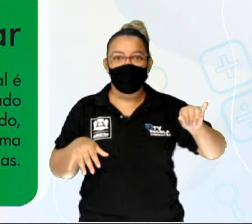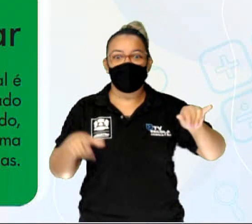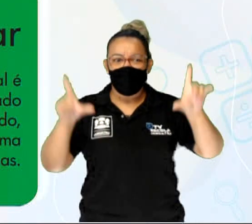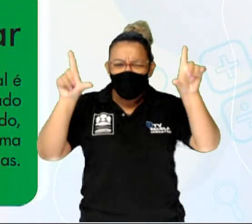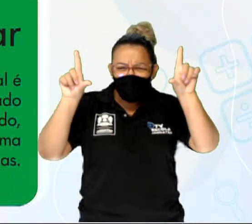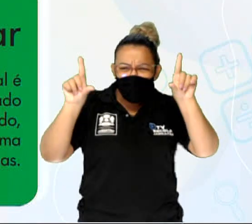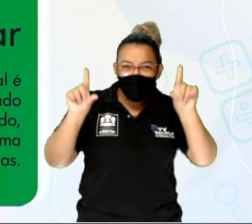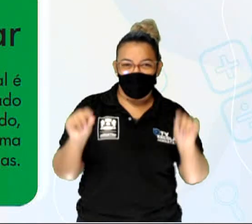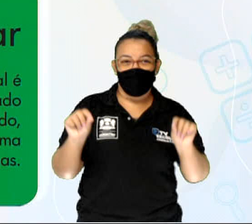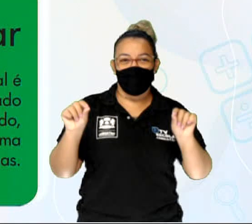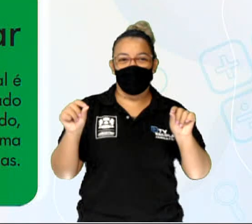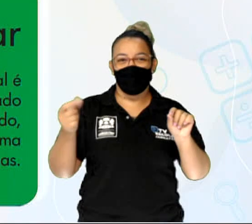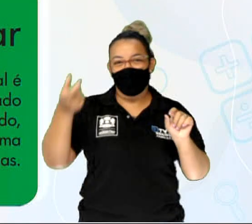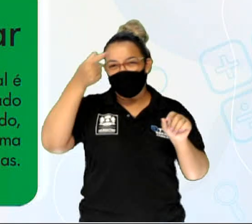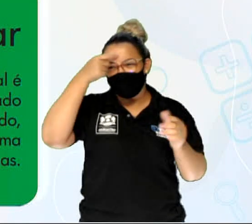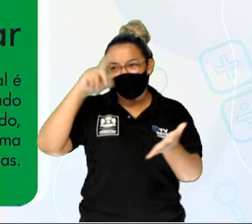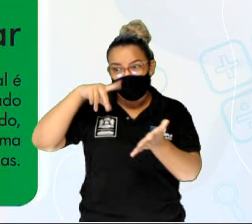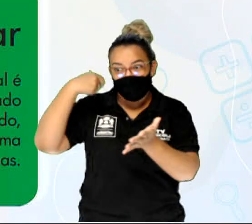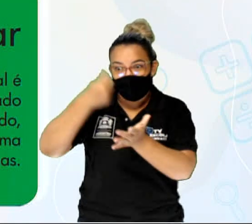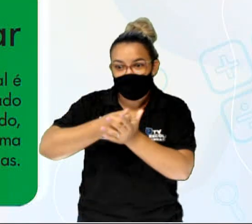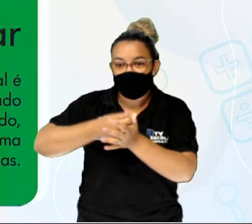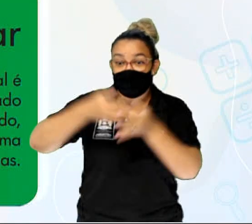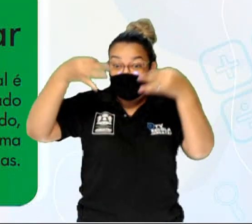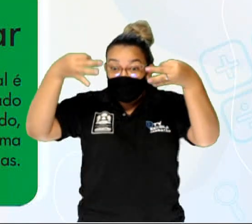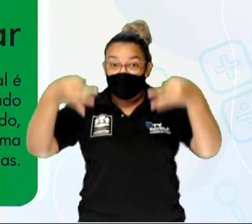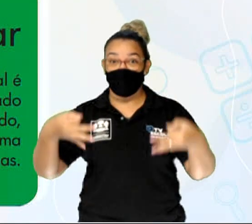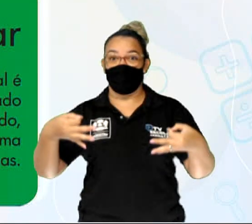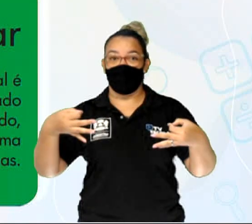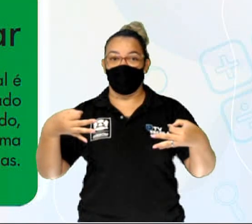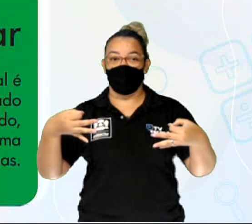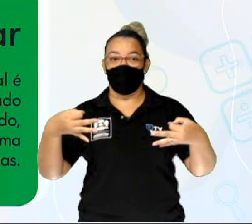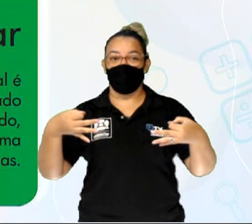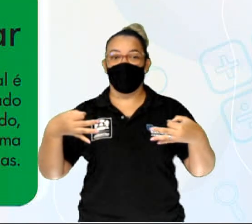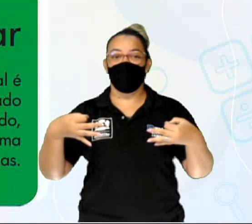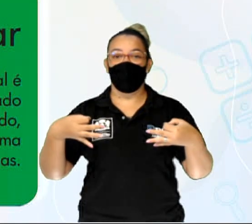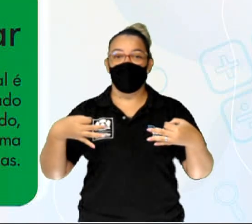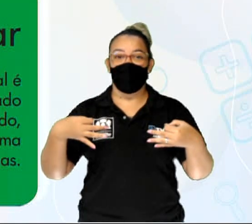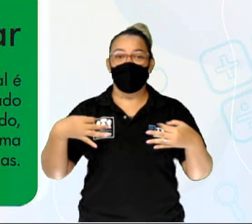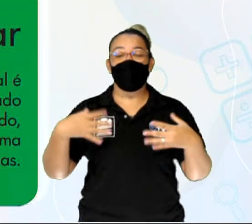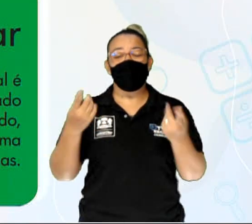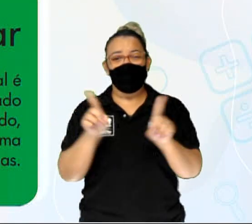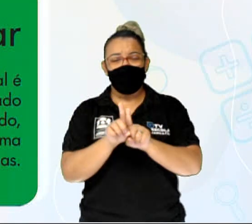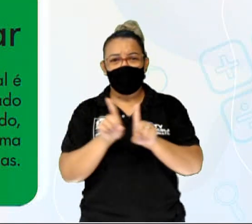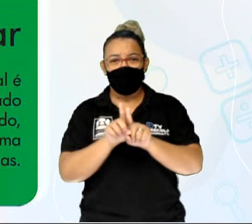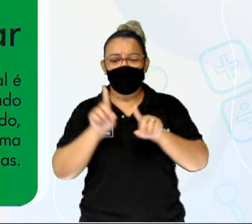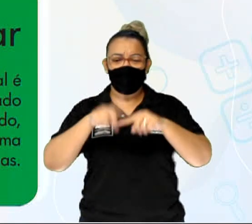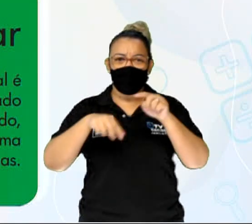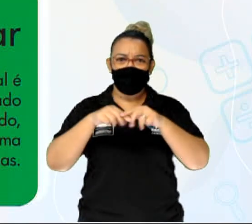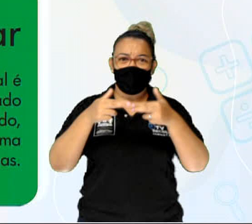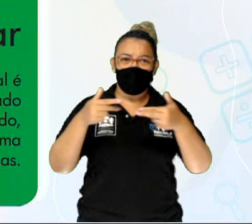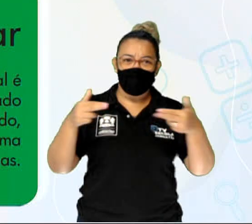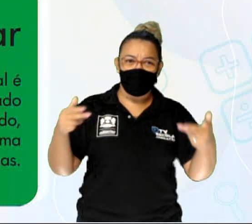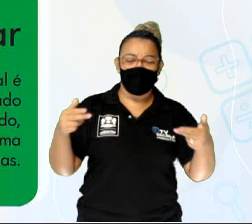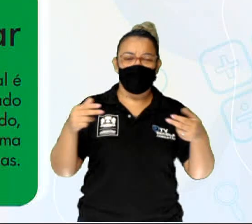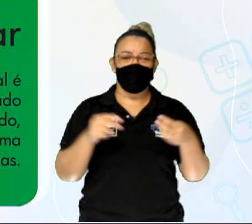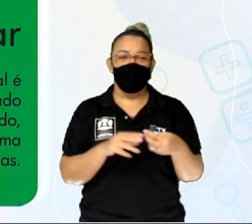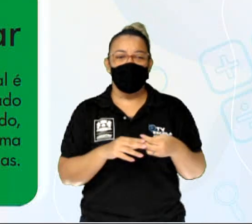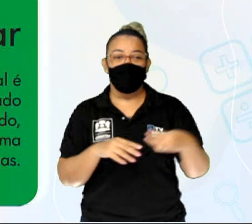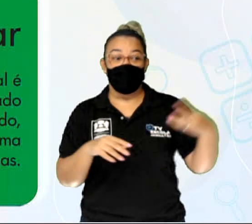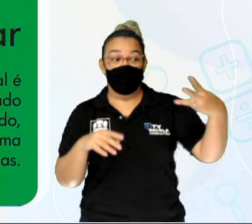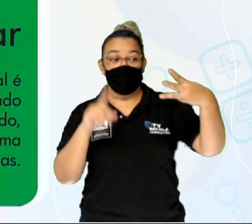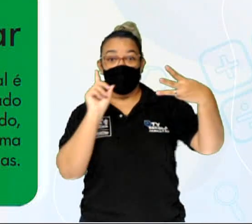e obter só aquilo que realmente é necessário e até produtos com menos embalagens.